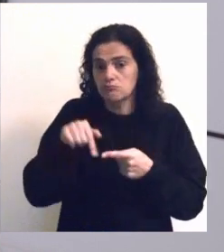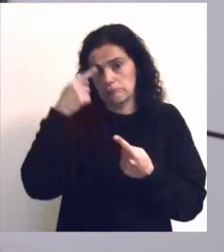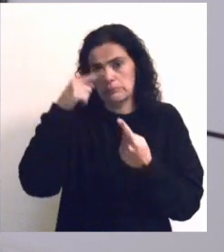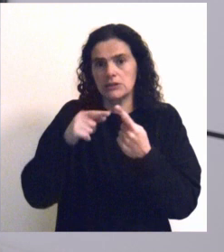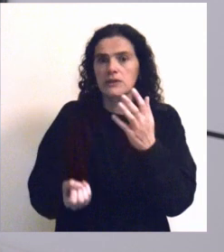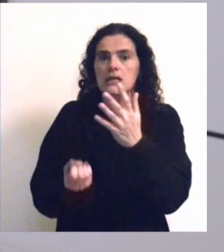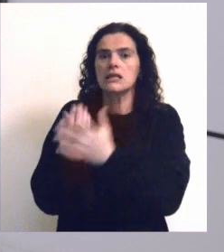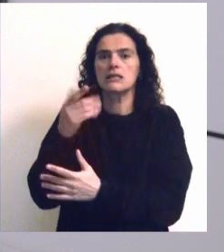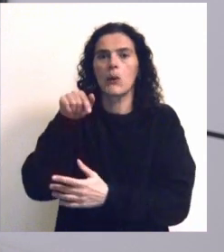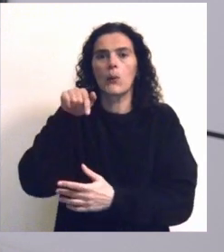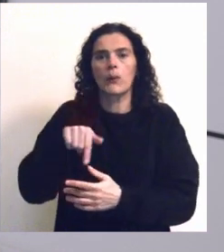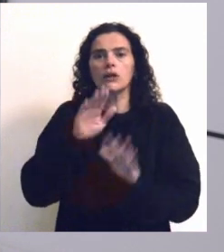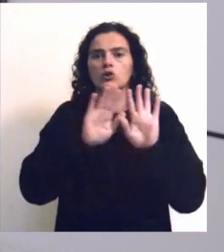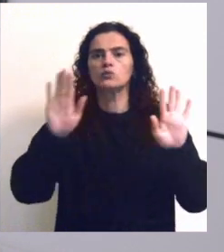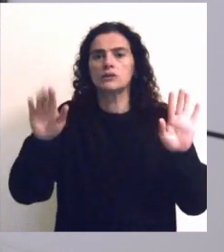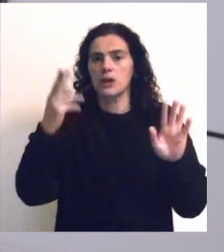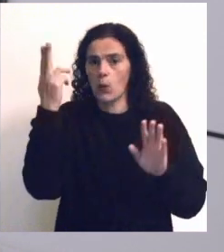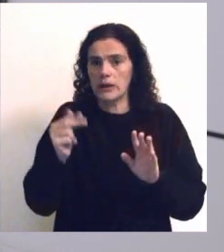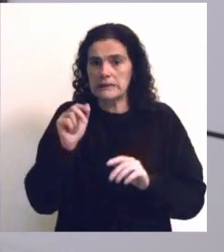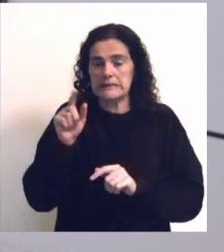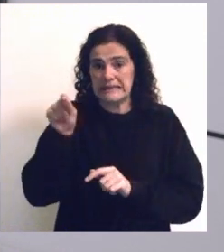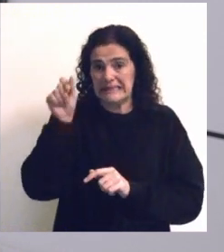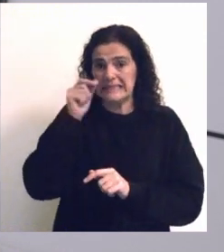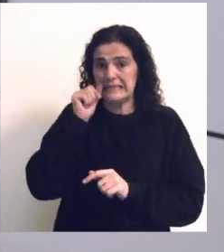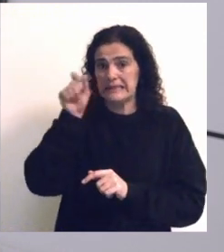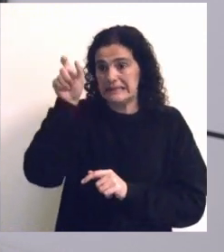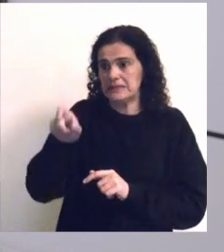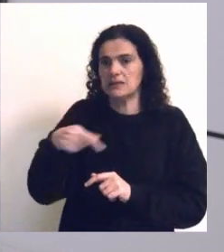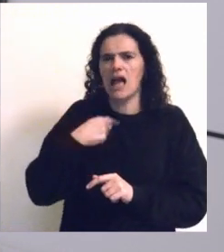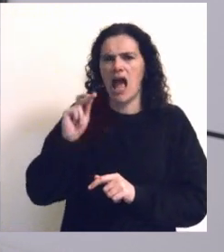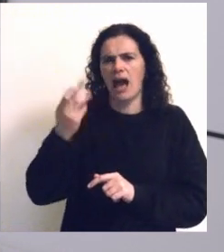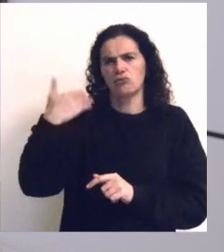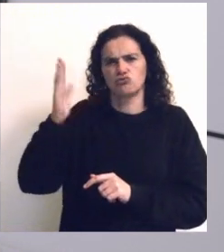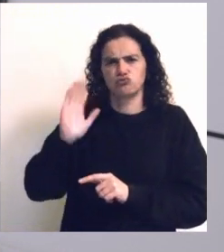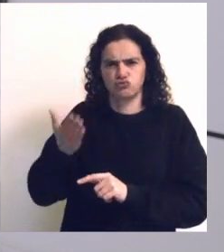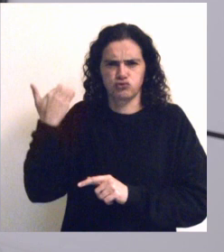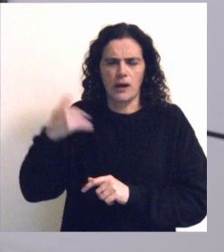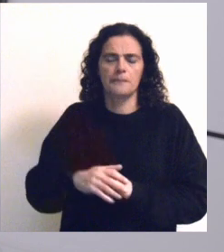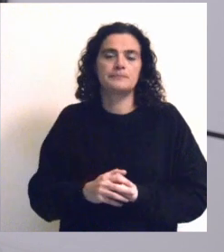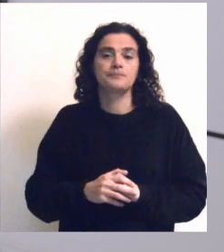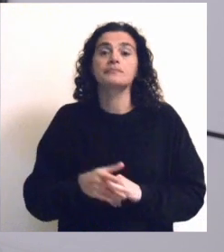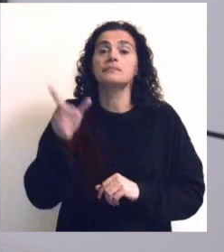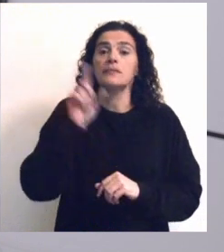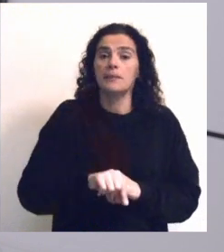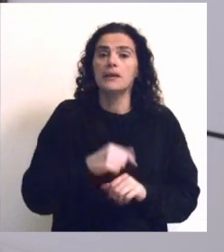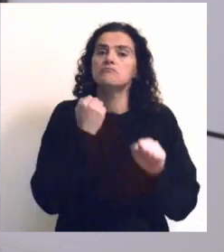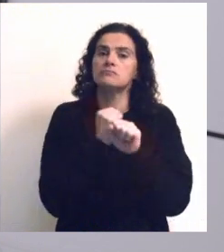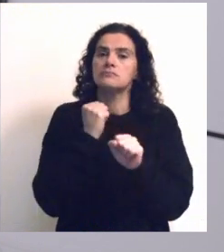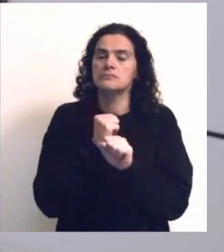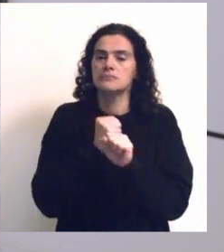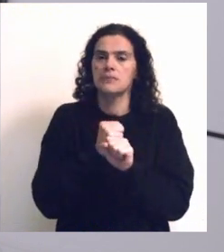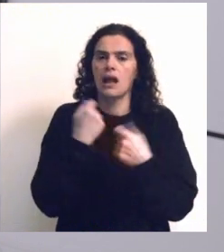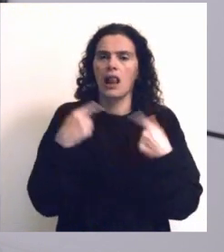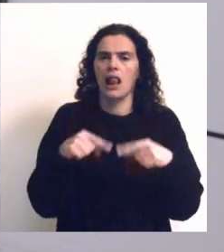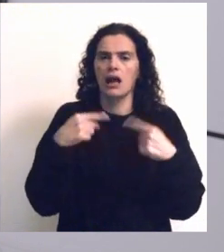especificamente concebida para uma exposição deste artista há uns anos atrás, e também